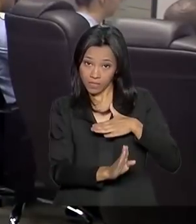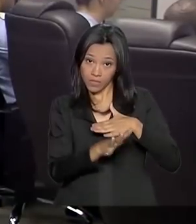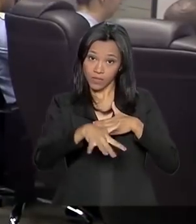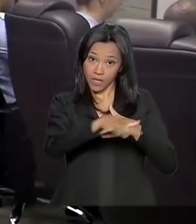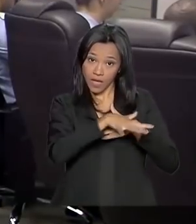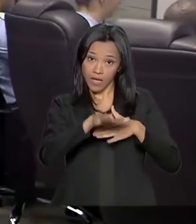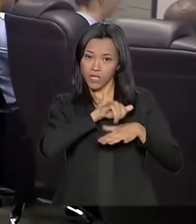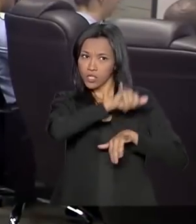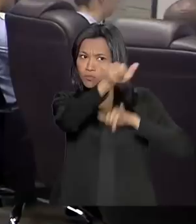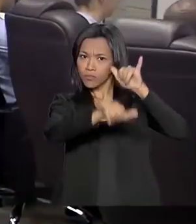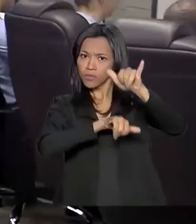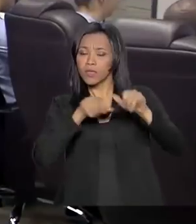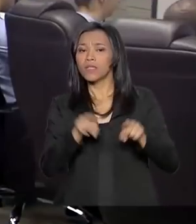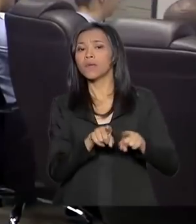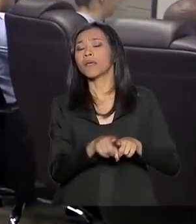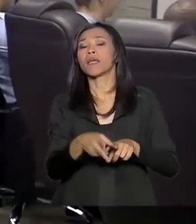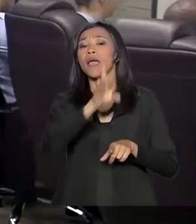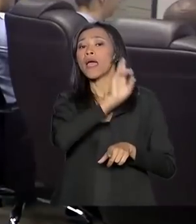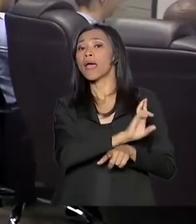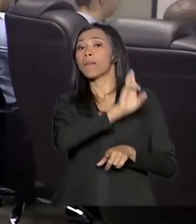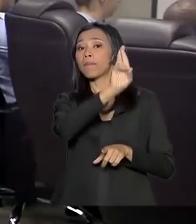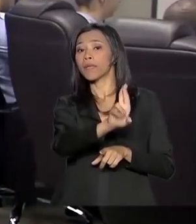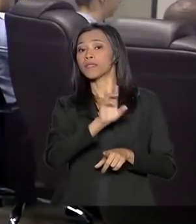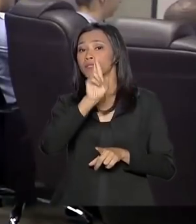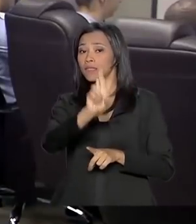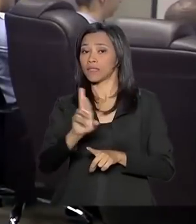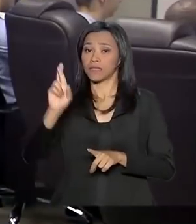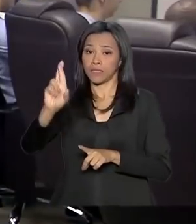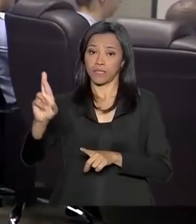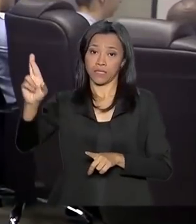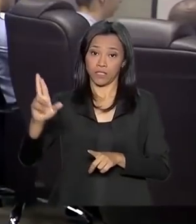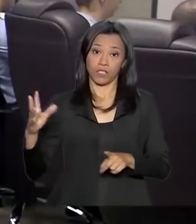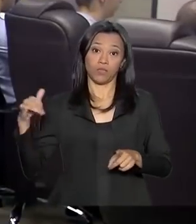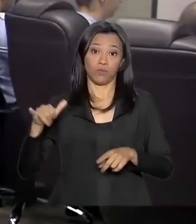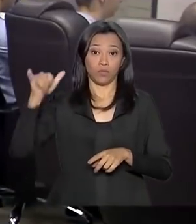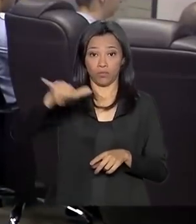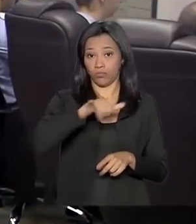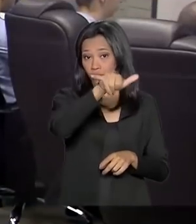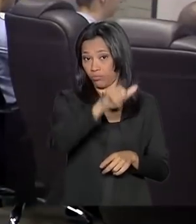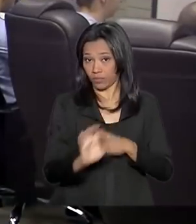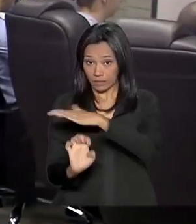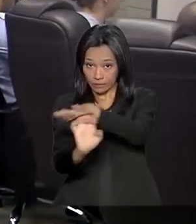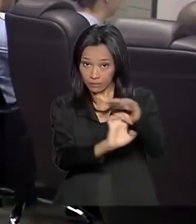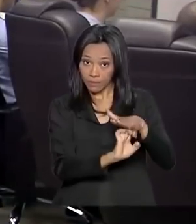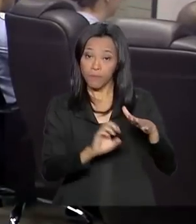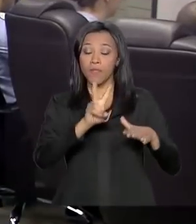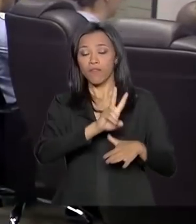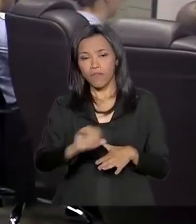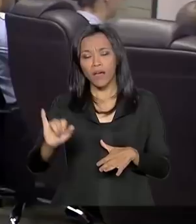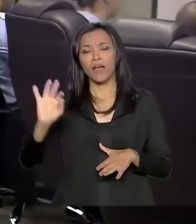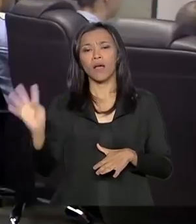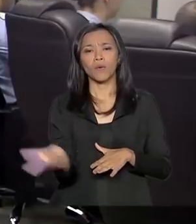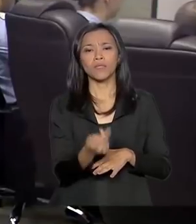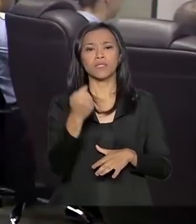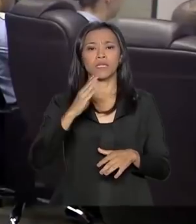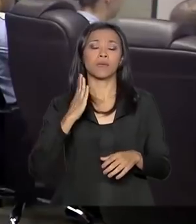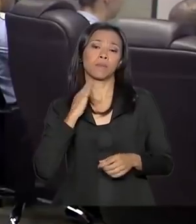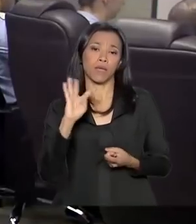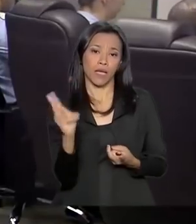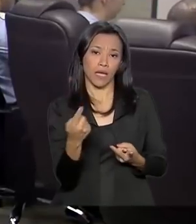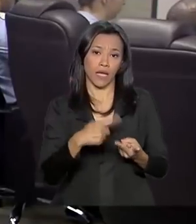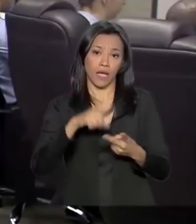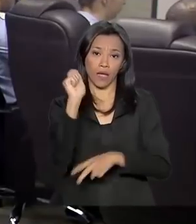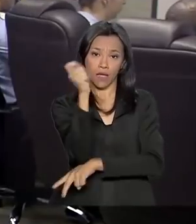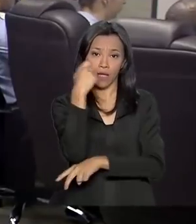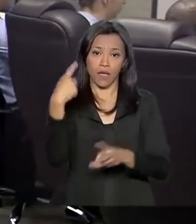dos representantes das concessionárias dos aeroportos. Os jogos da Copa América, Carla, vão ser realizados em Belo Horizonte, Porto